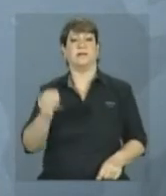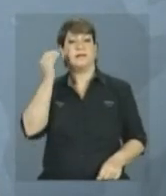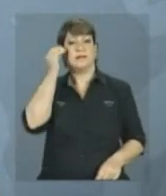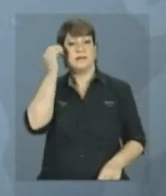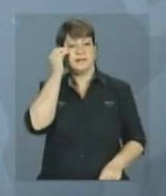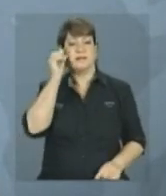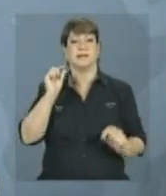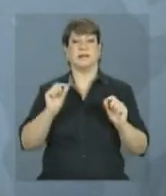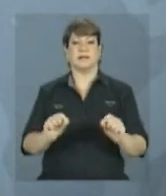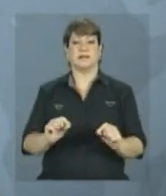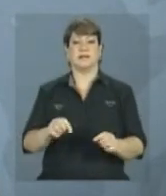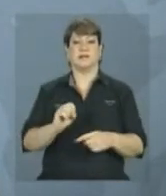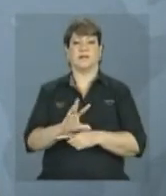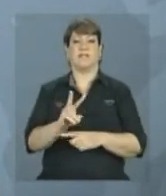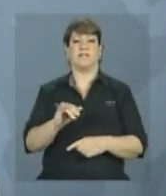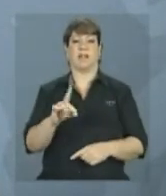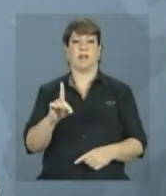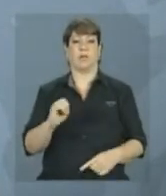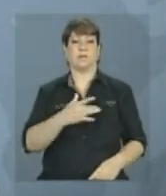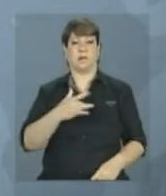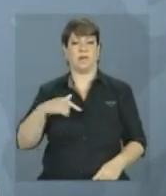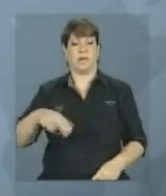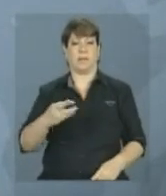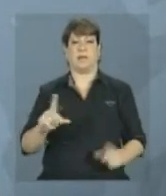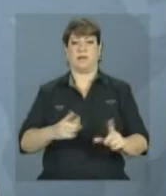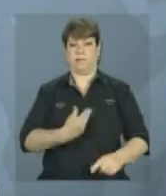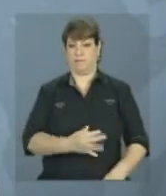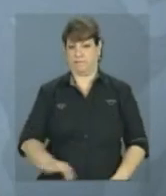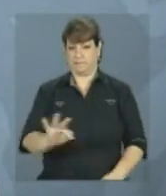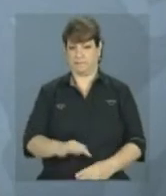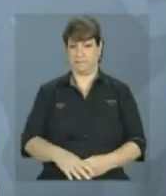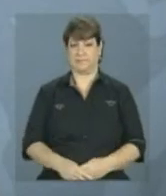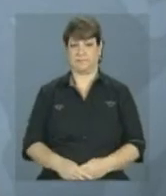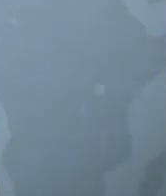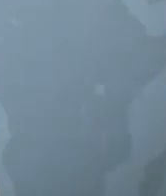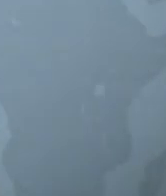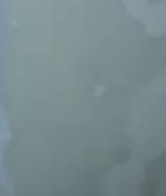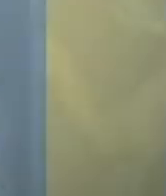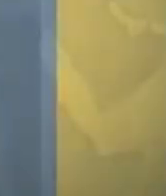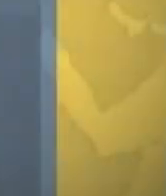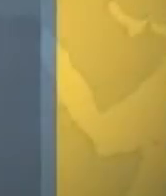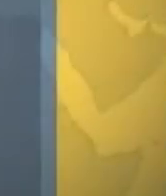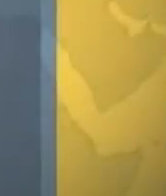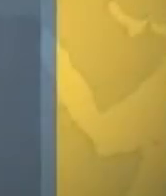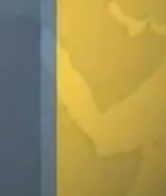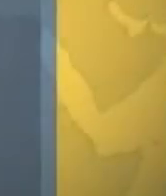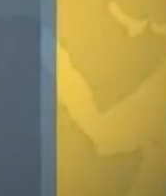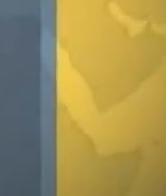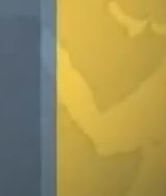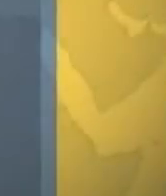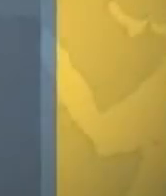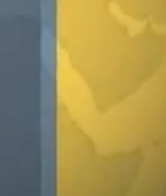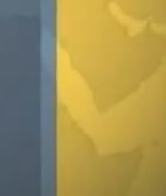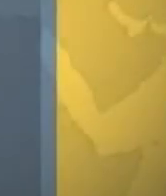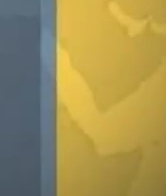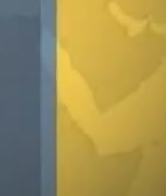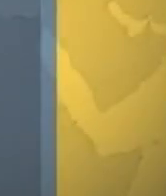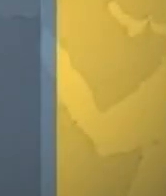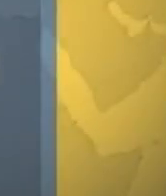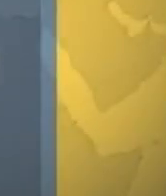a assistir Vídeo Saúde na NBR, a TV do Governo Federal. Música Música